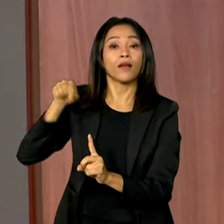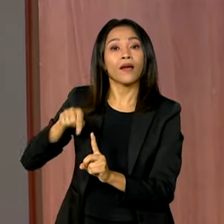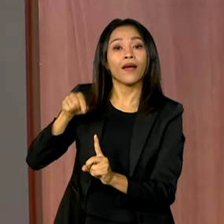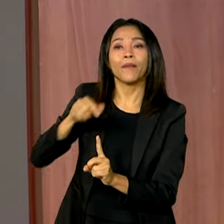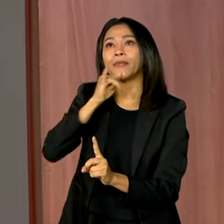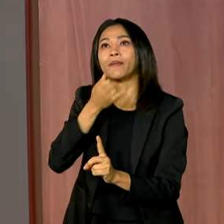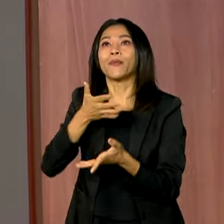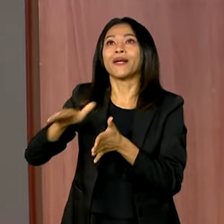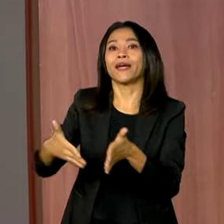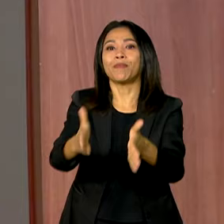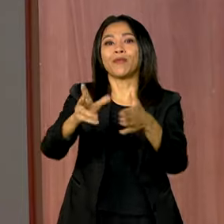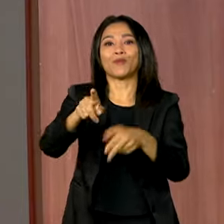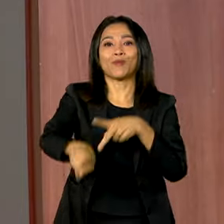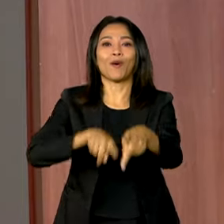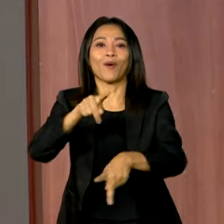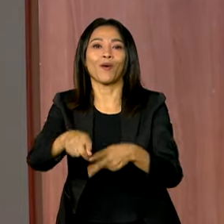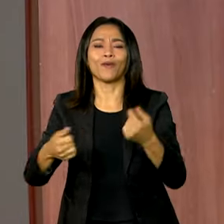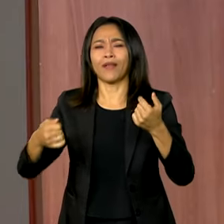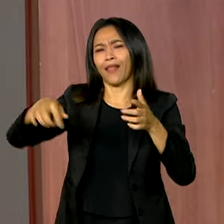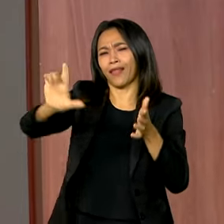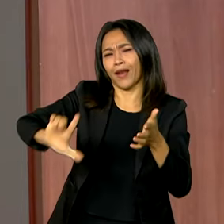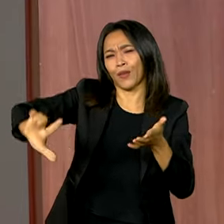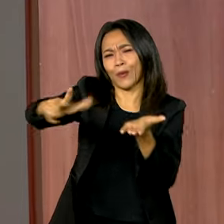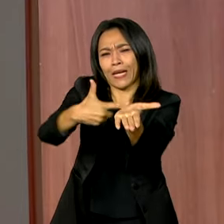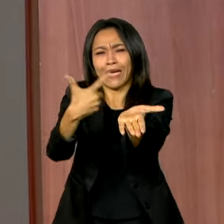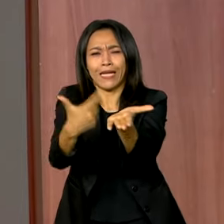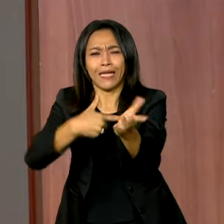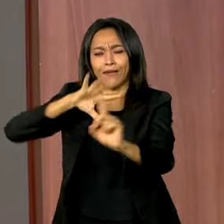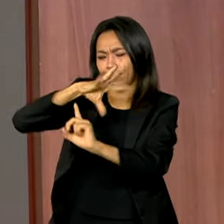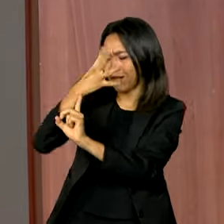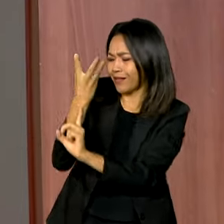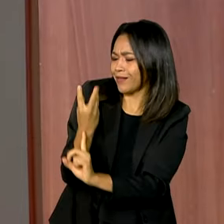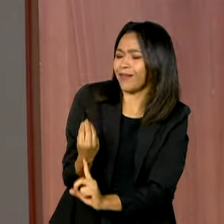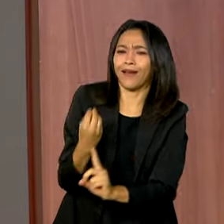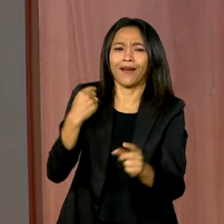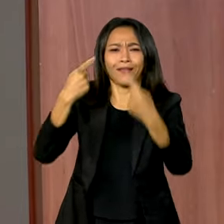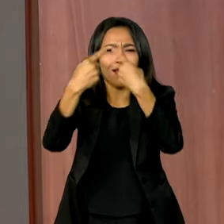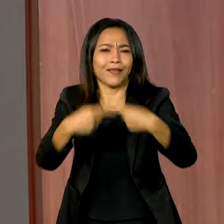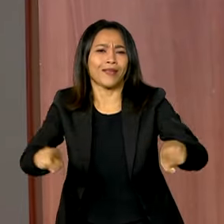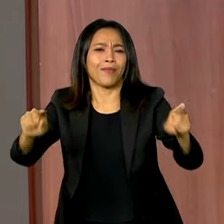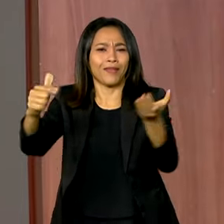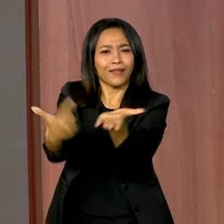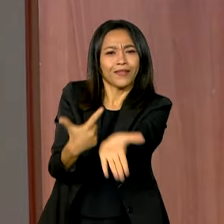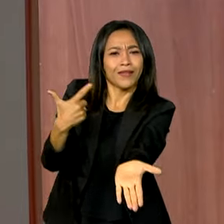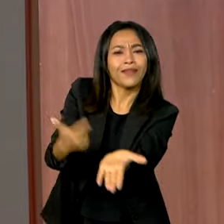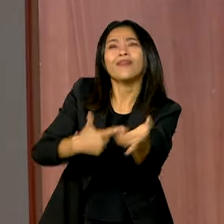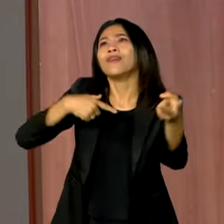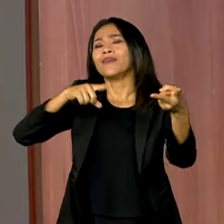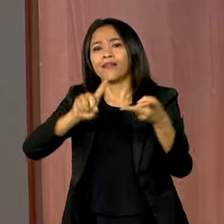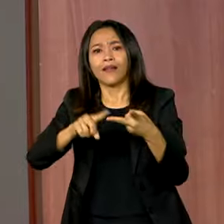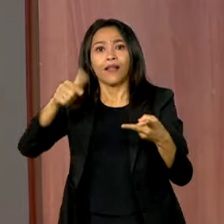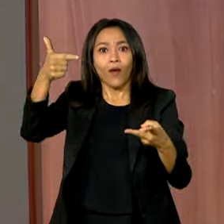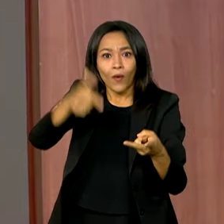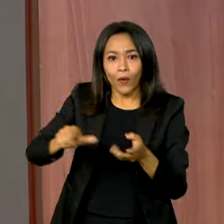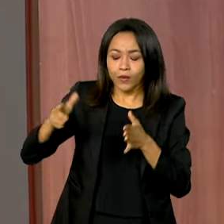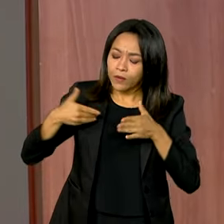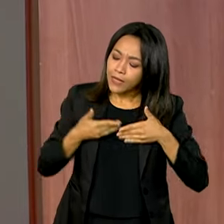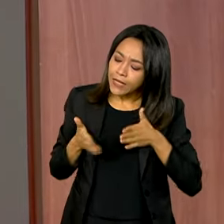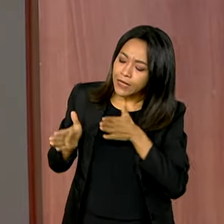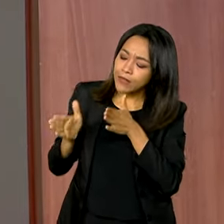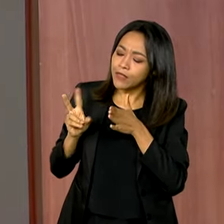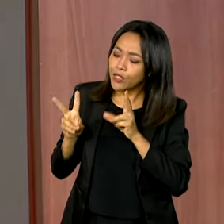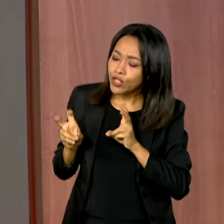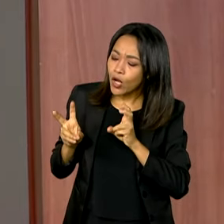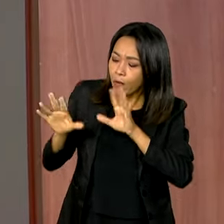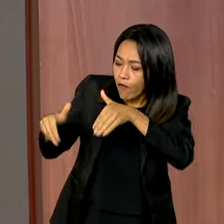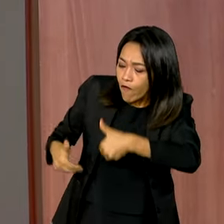povos. Aí terá a parte de literatura, de artesanato, lançamentos de livro. Aí terámos o caminho de combate à